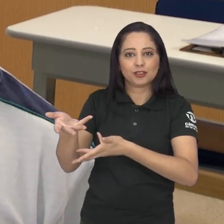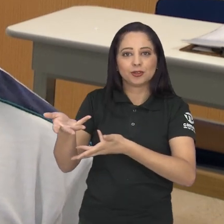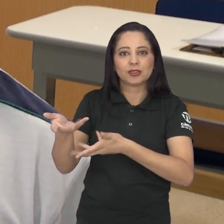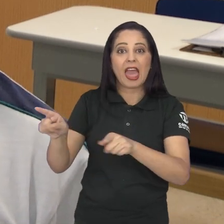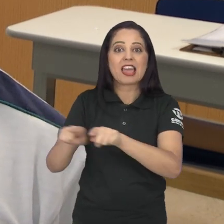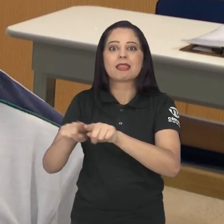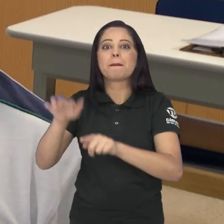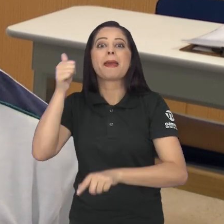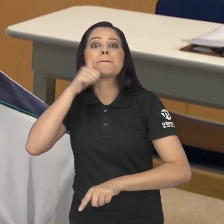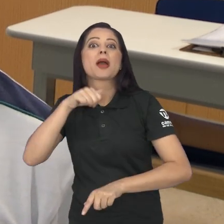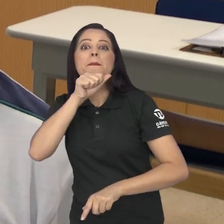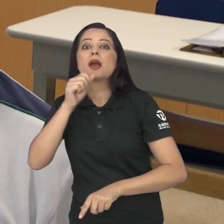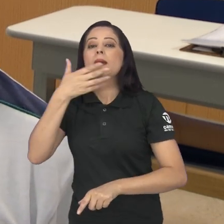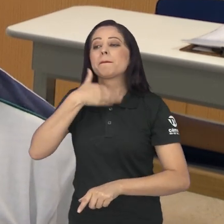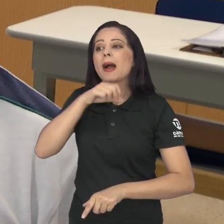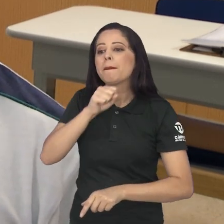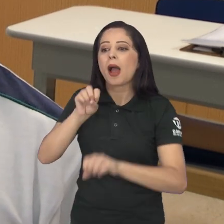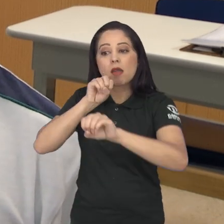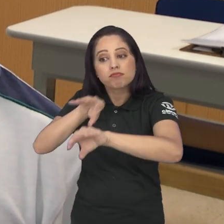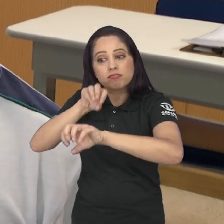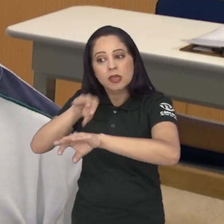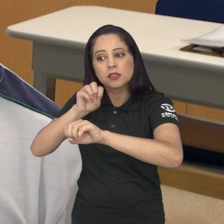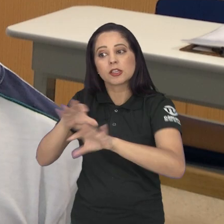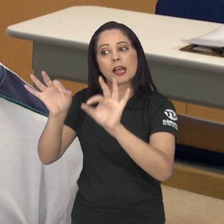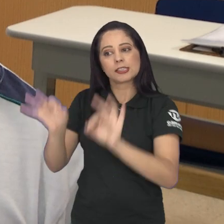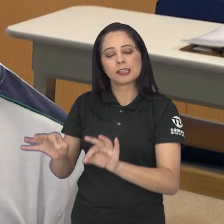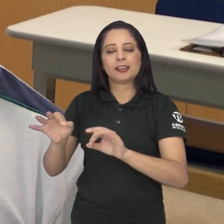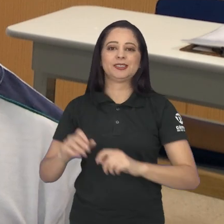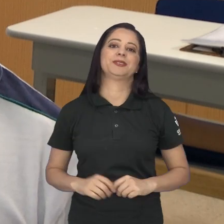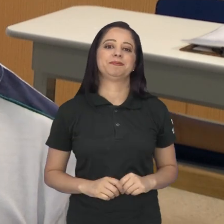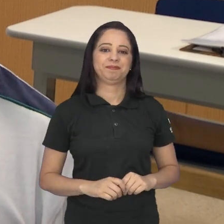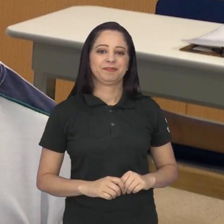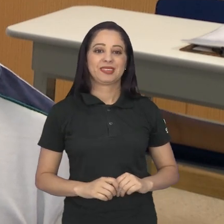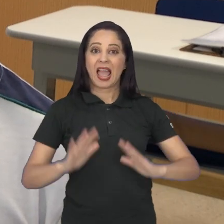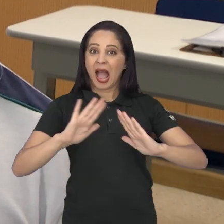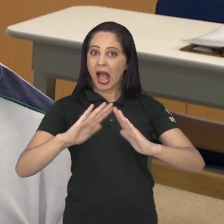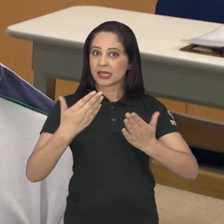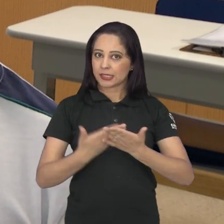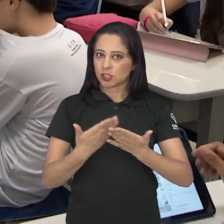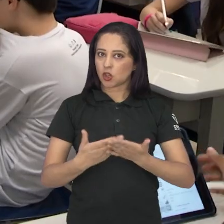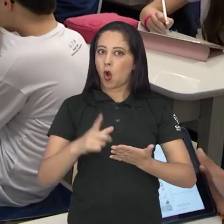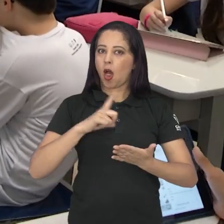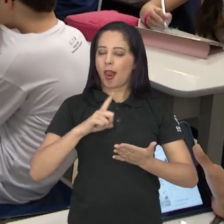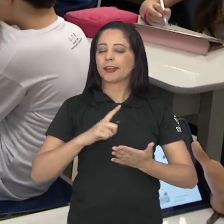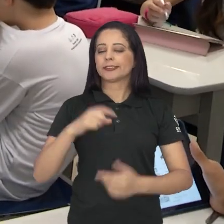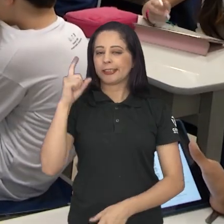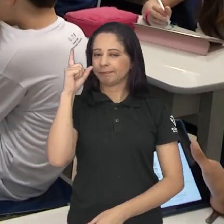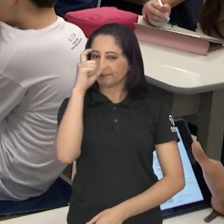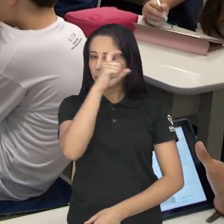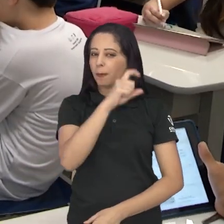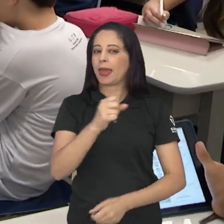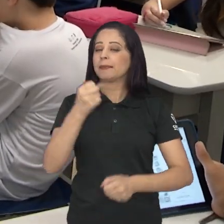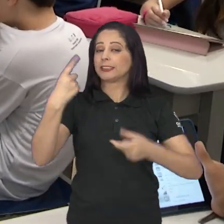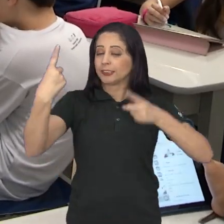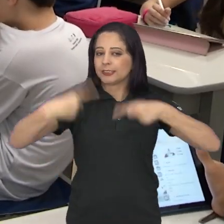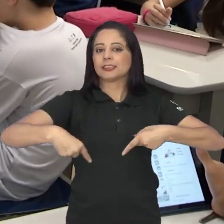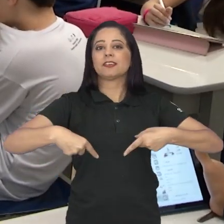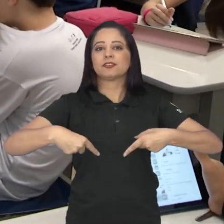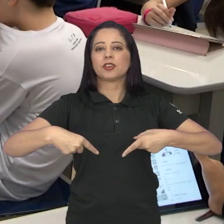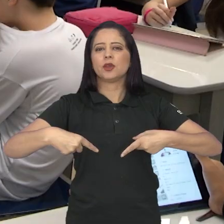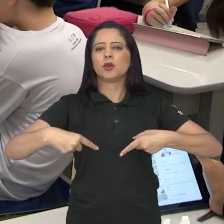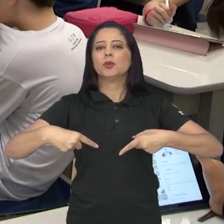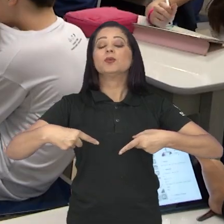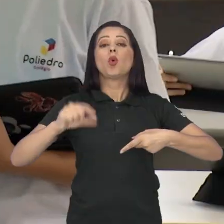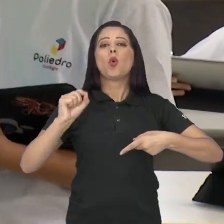organizar tudo certinho e também com os pais, que sempre tentam orientar os filhos sobre o que é certo. Hoje em dia, as escolas enfrentam um